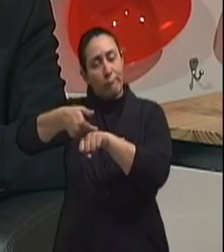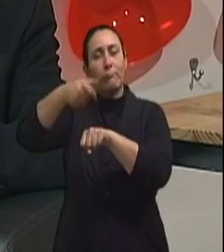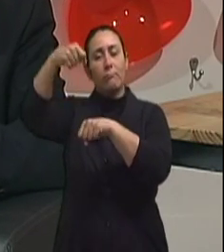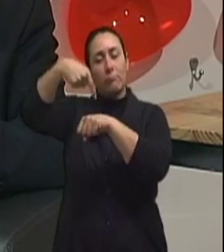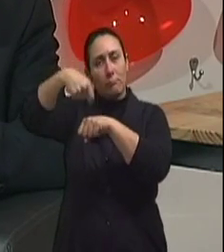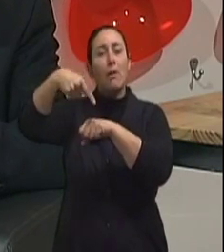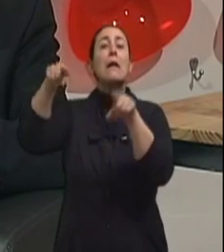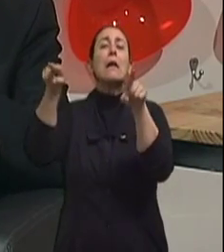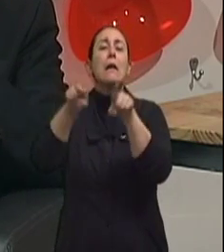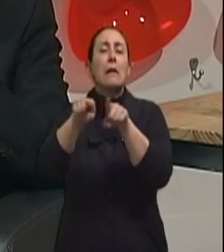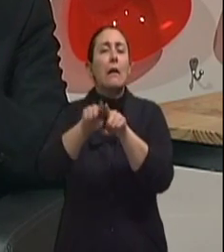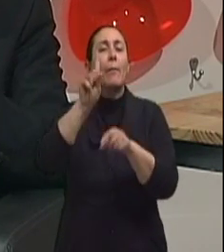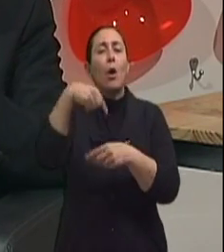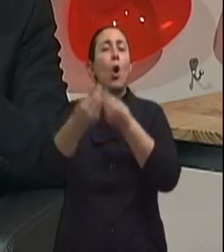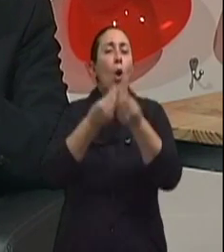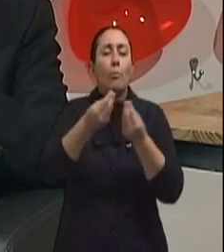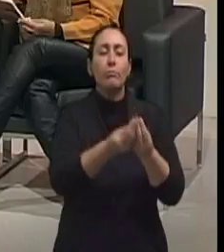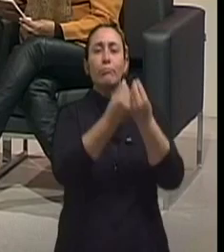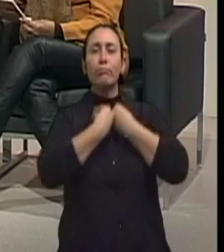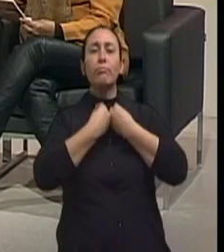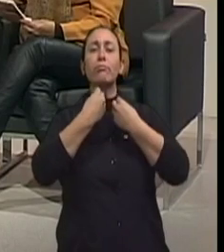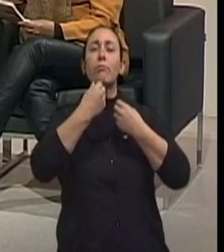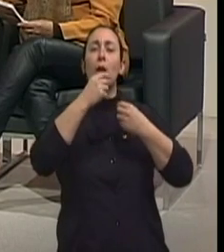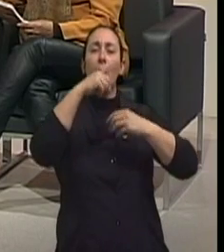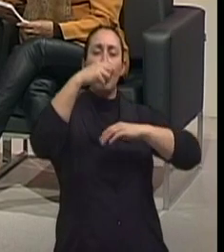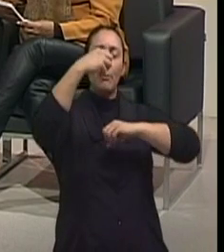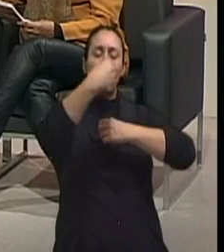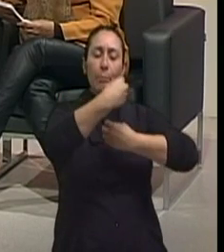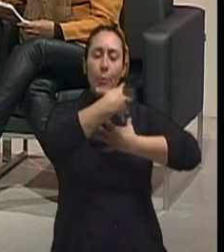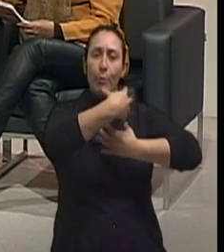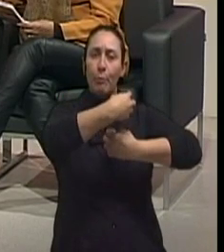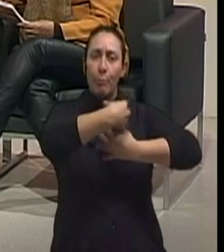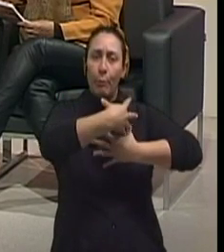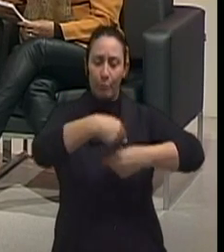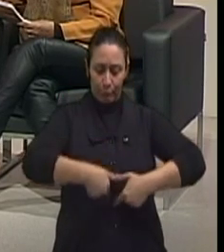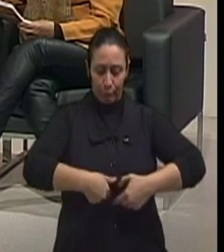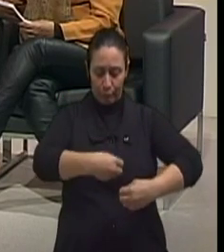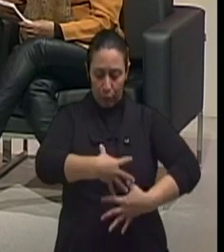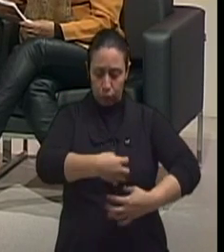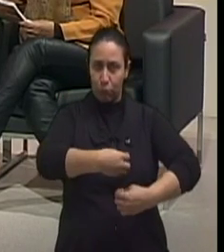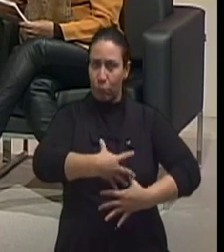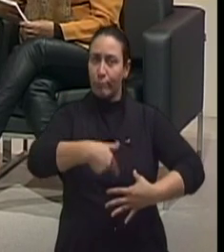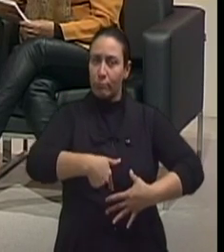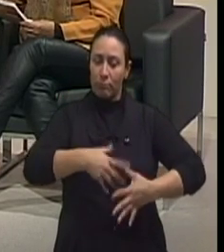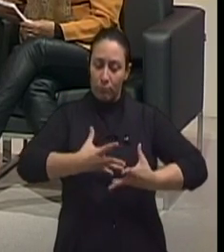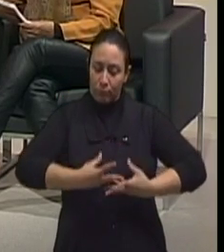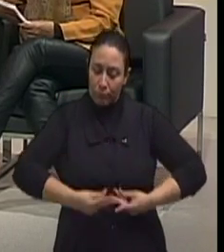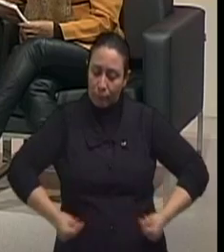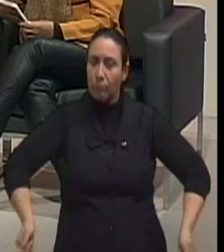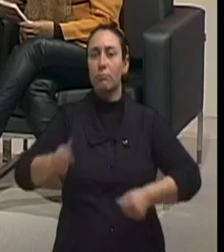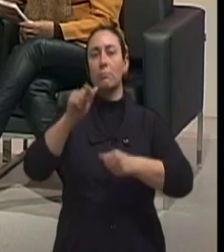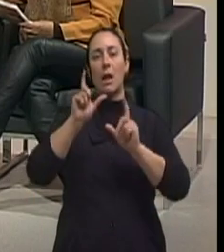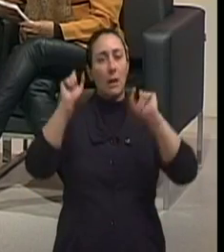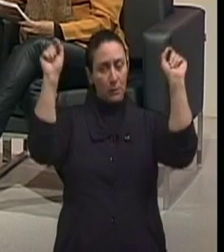o papel da radioterapia, do Sim, que são instrumentos que estão à disposição. instrumentos para diminuir a chance de uma recorrência, de uma recidiva da